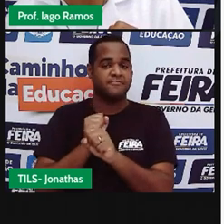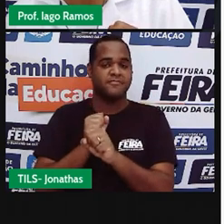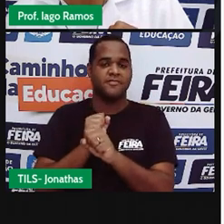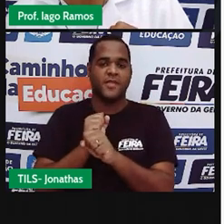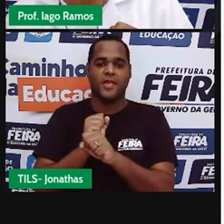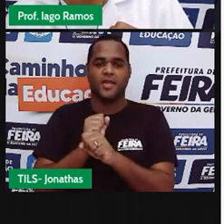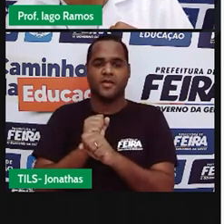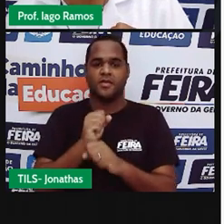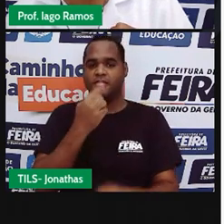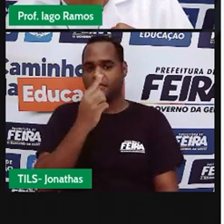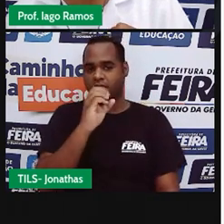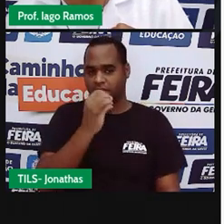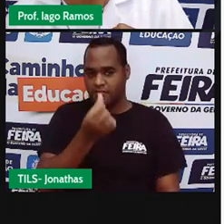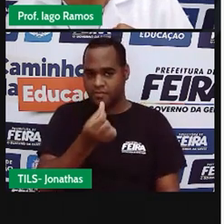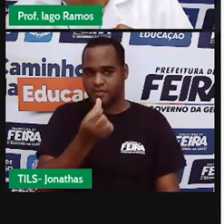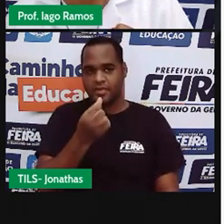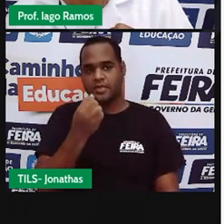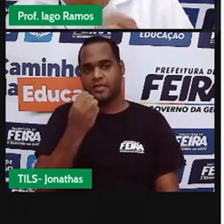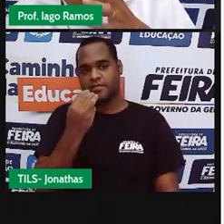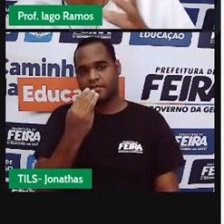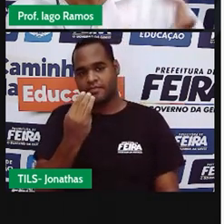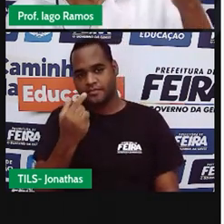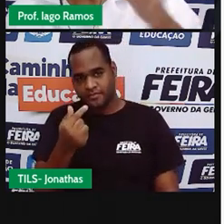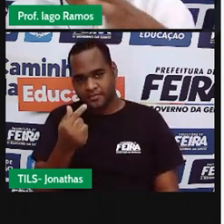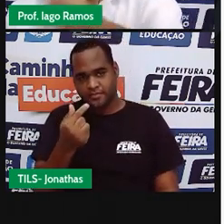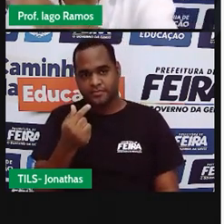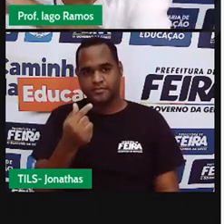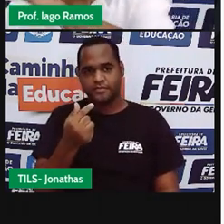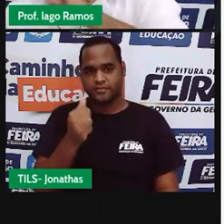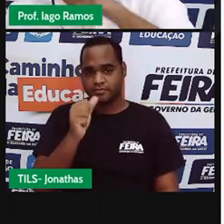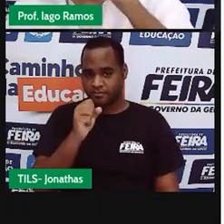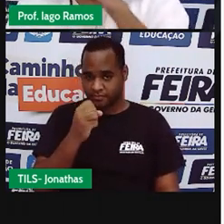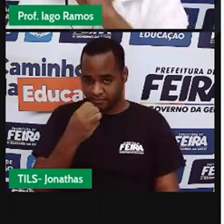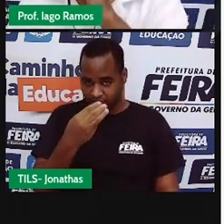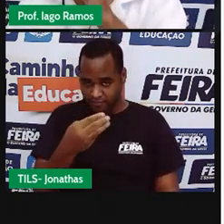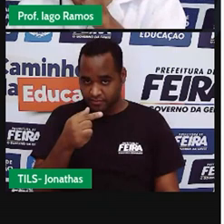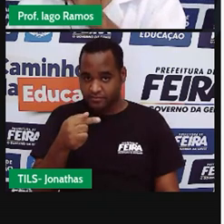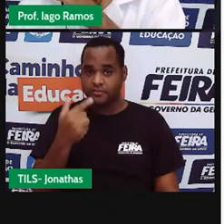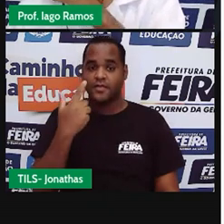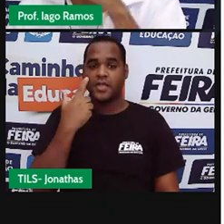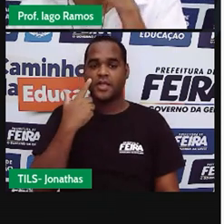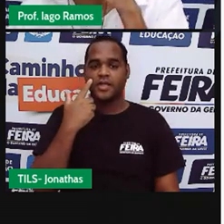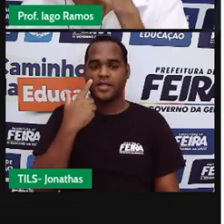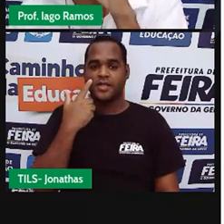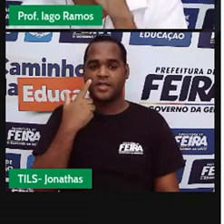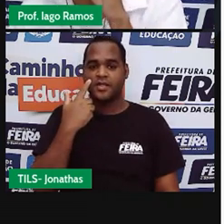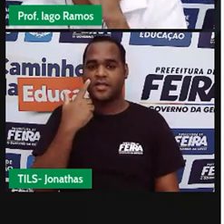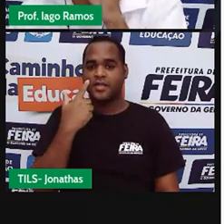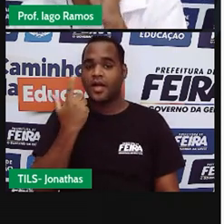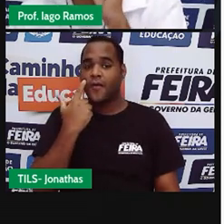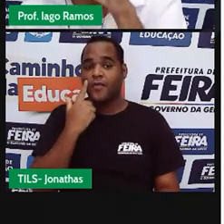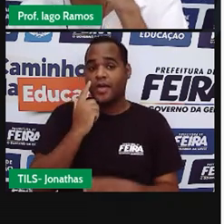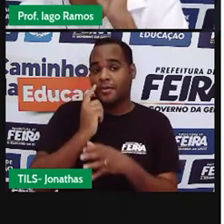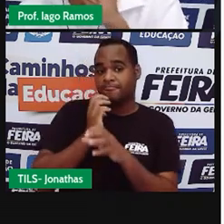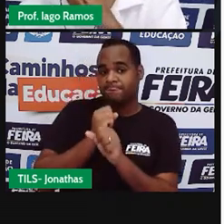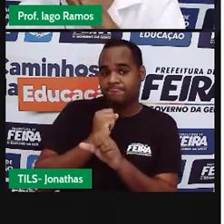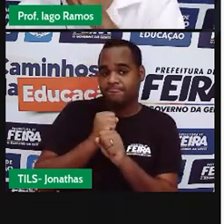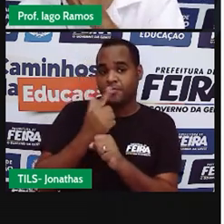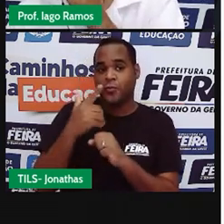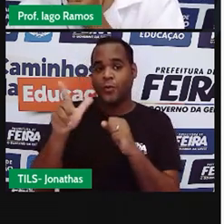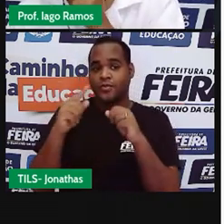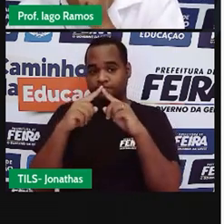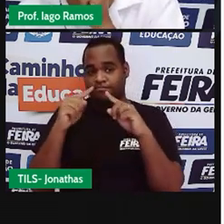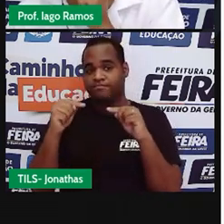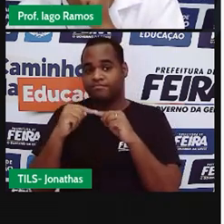106, 37 e 37. Vamos fazer isso também nos outros triângulos. E eu quero que você perceba o que é que